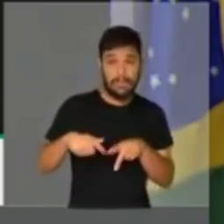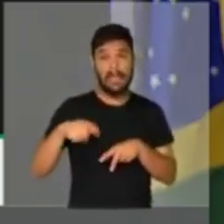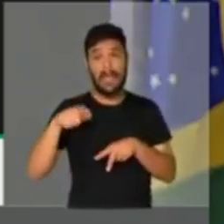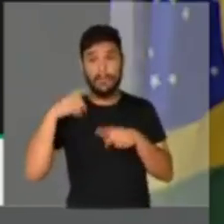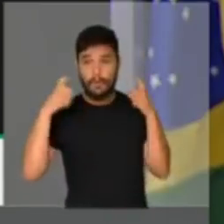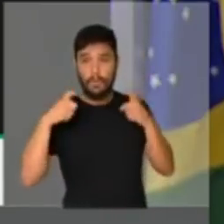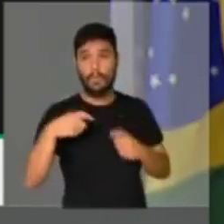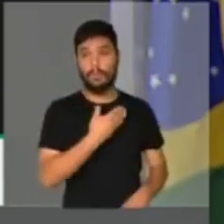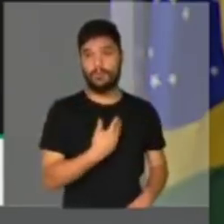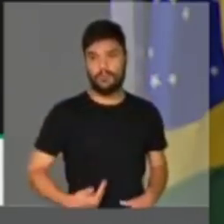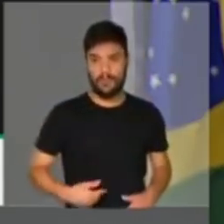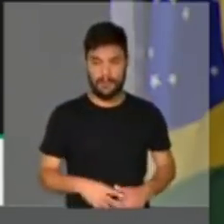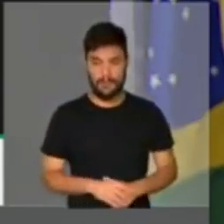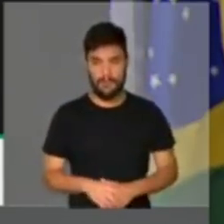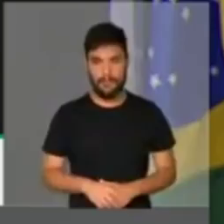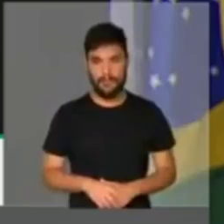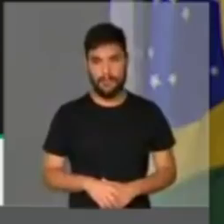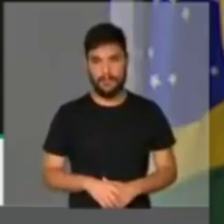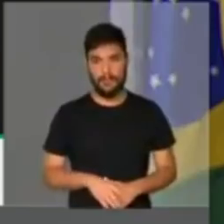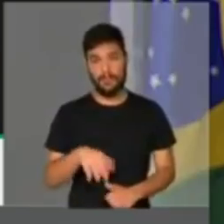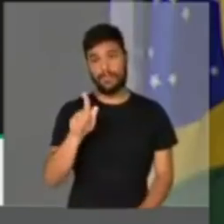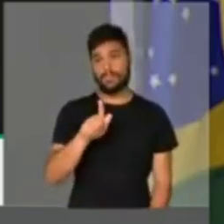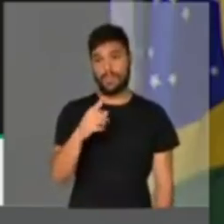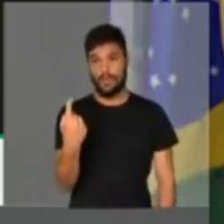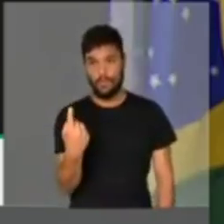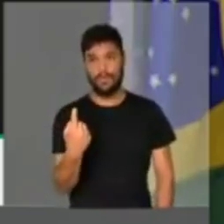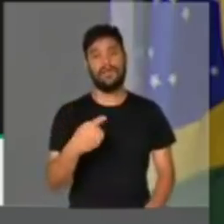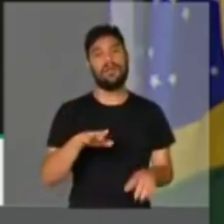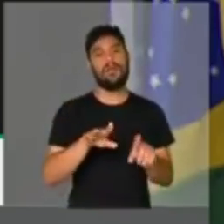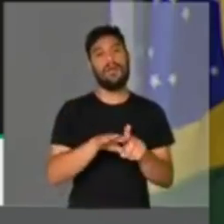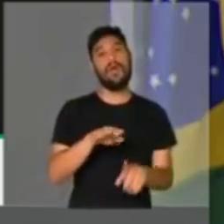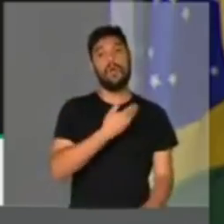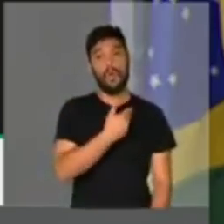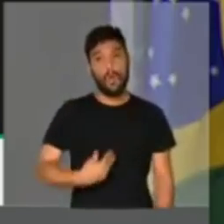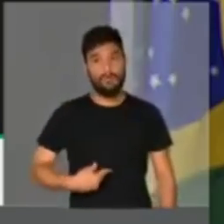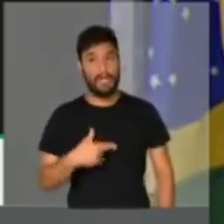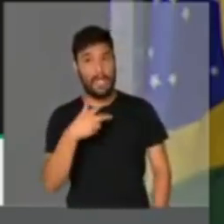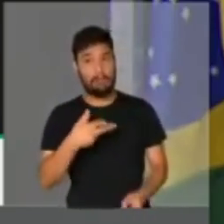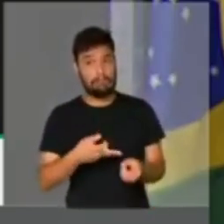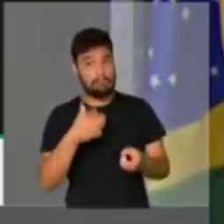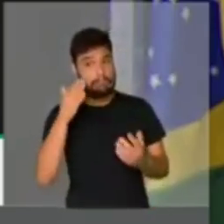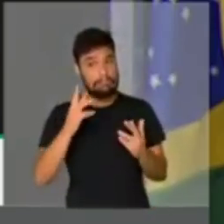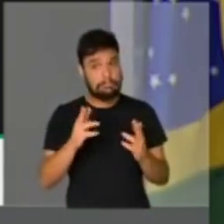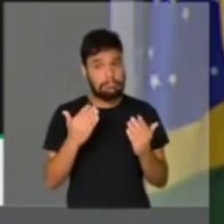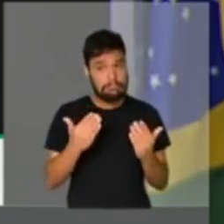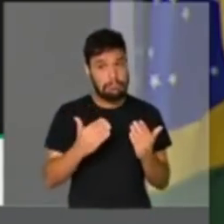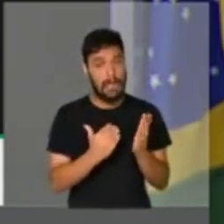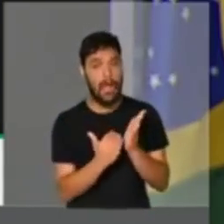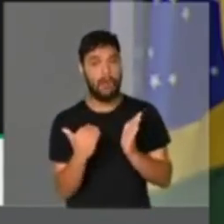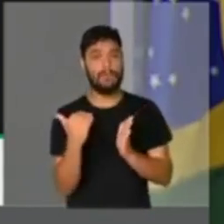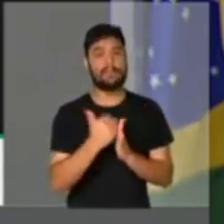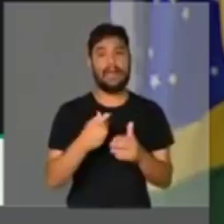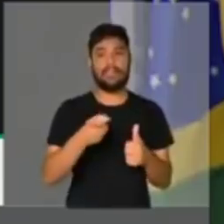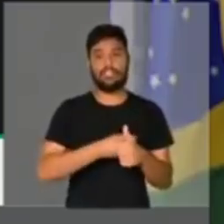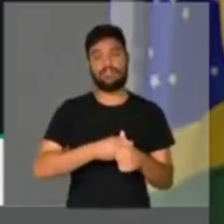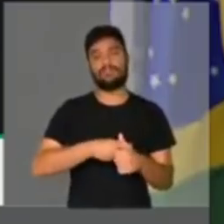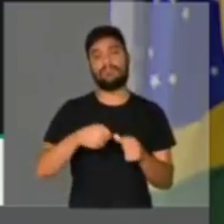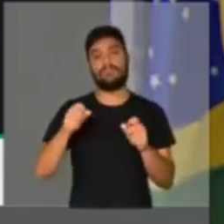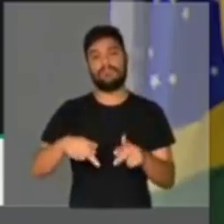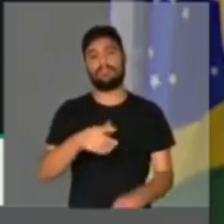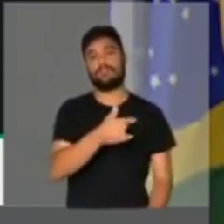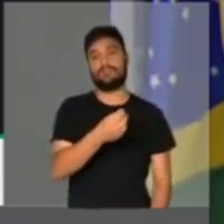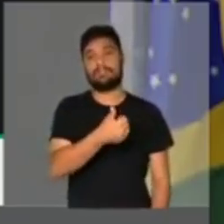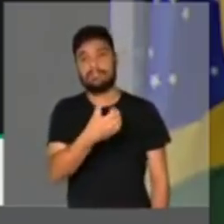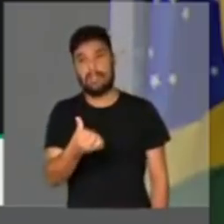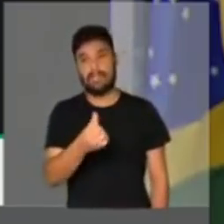governo. Mais, G1, governo prevê alta de 40% do déficit da Previdência em 2016, governo